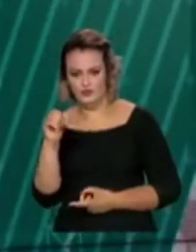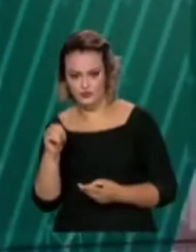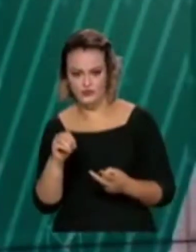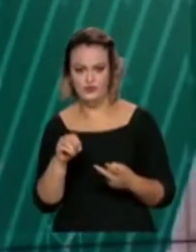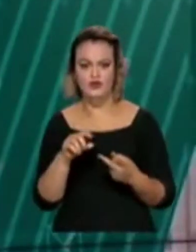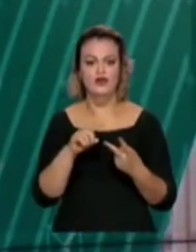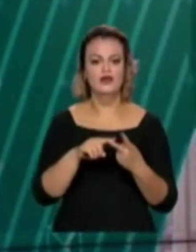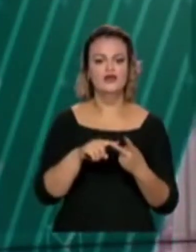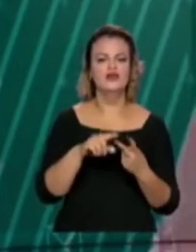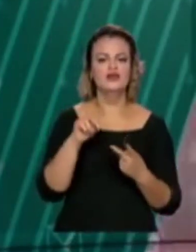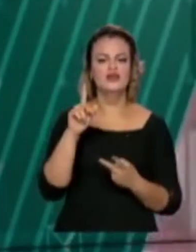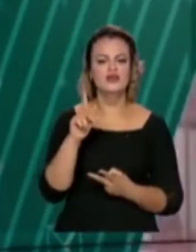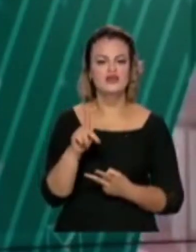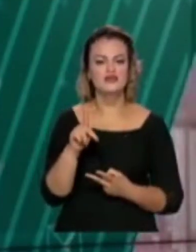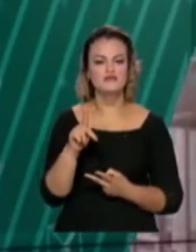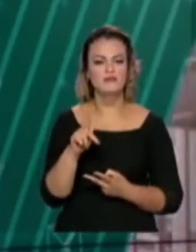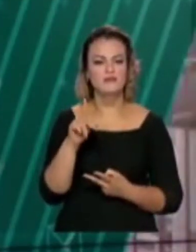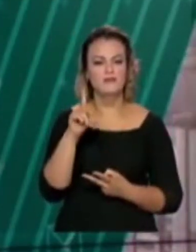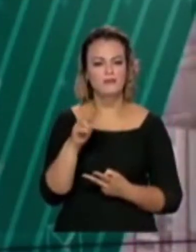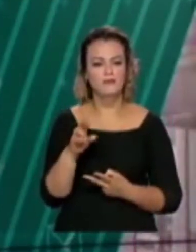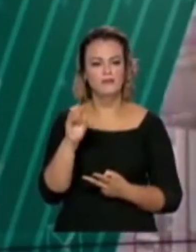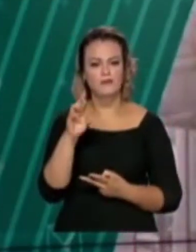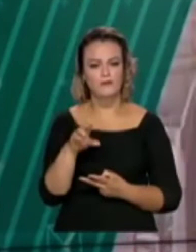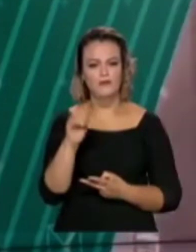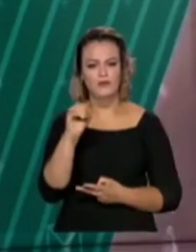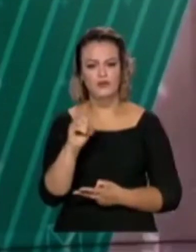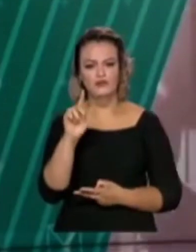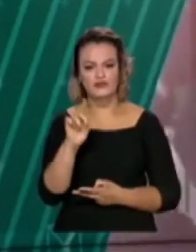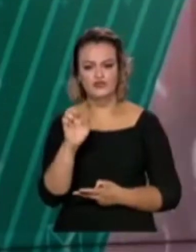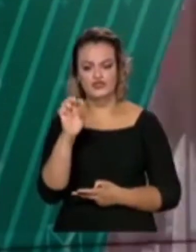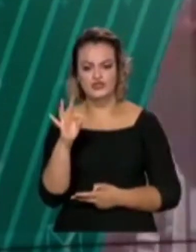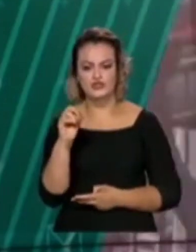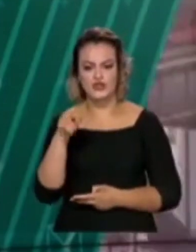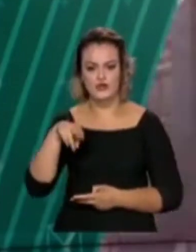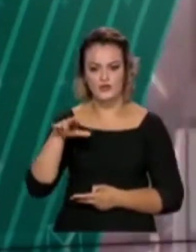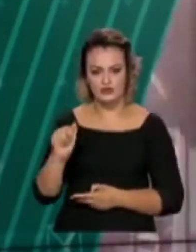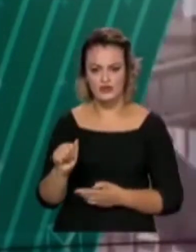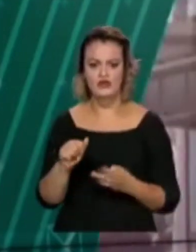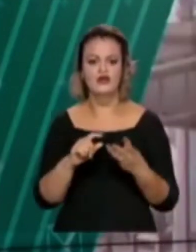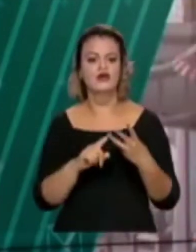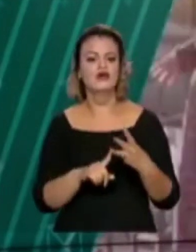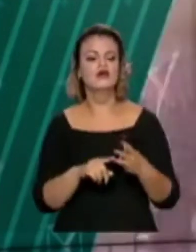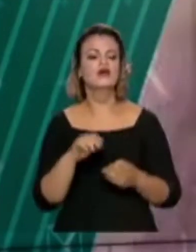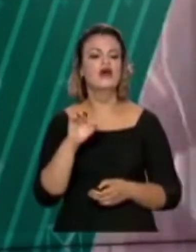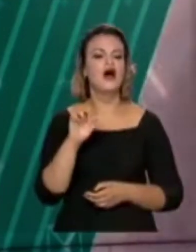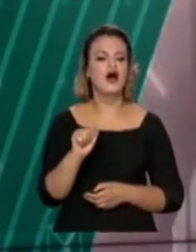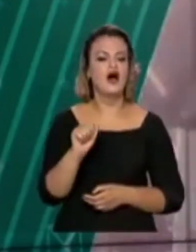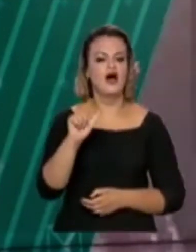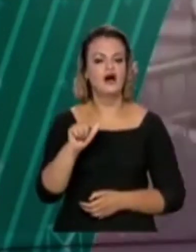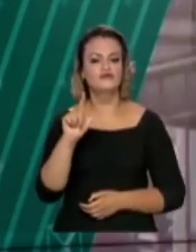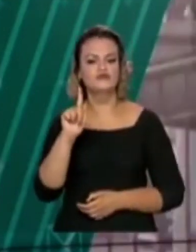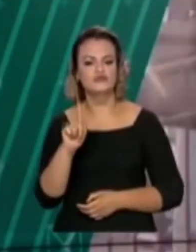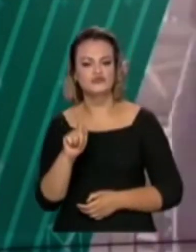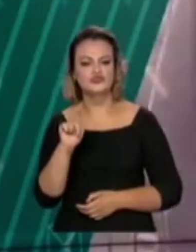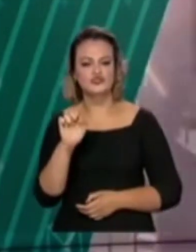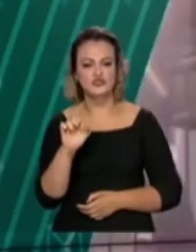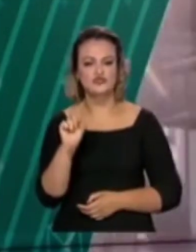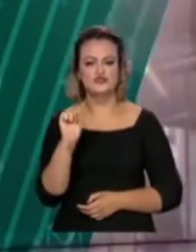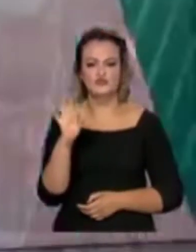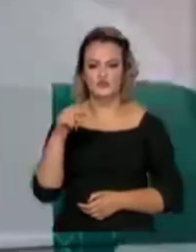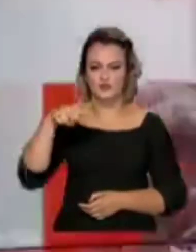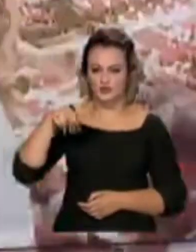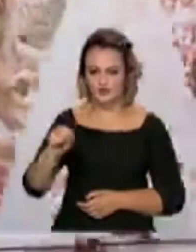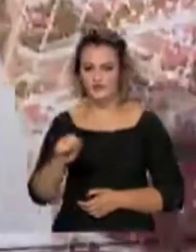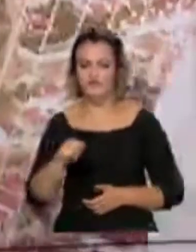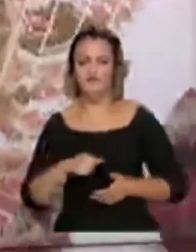acetato de medroxiprogesterona, mais o cipionato de estradiol, e o augestona acetofenida, mais